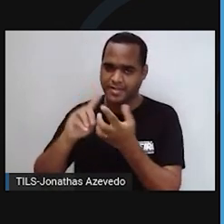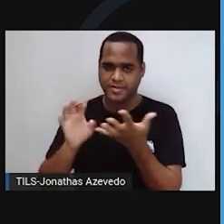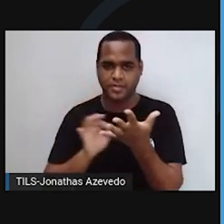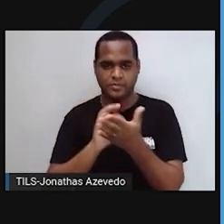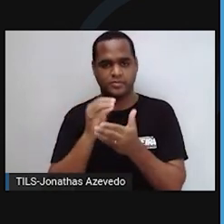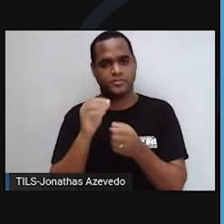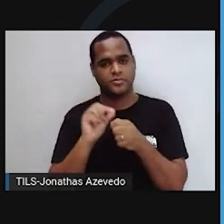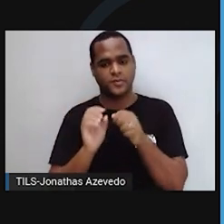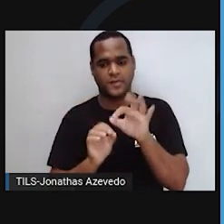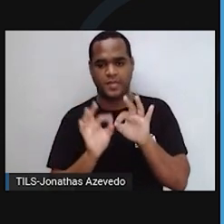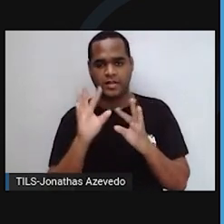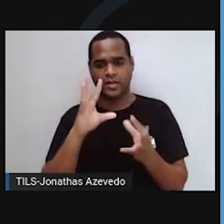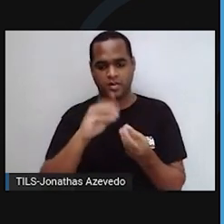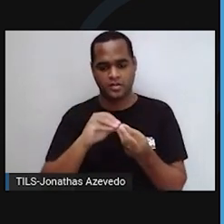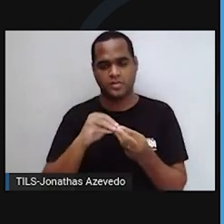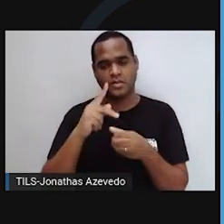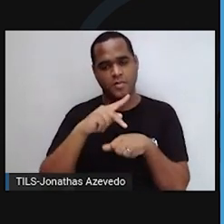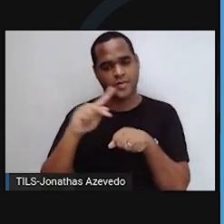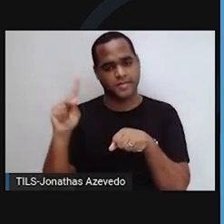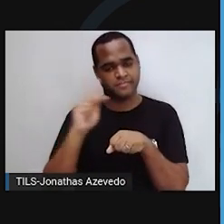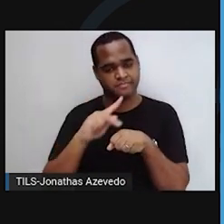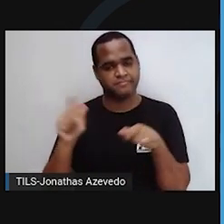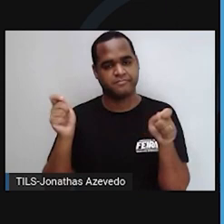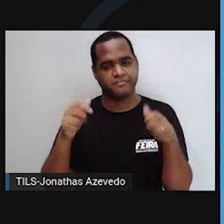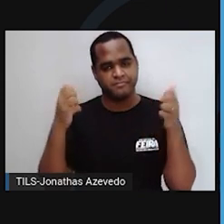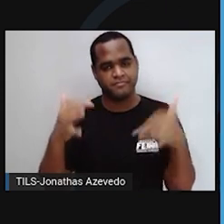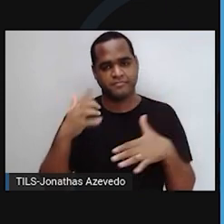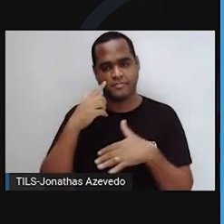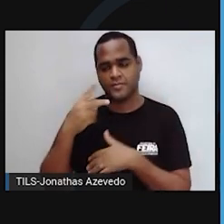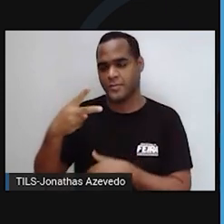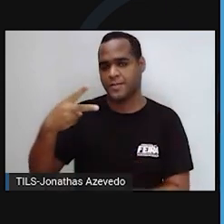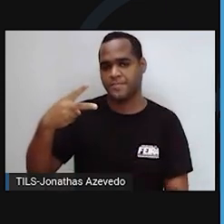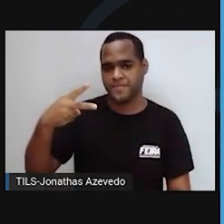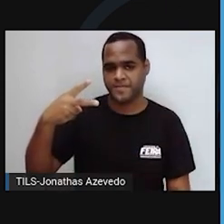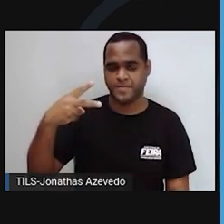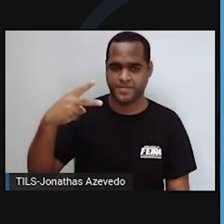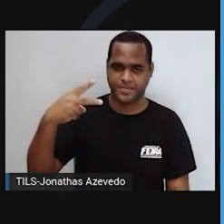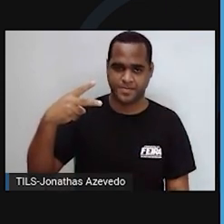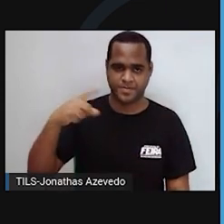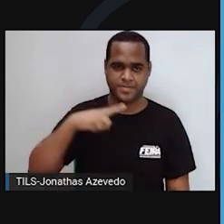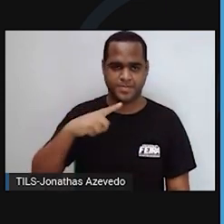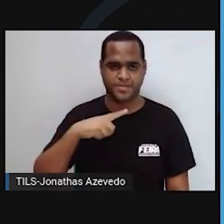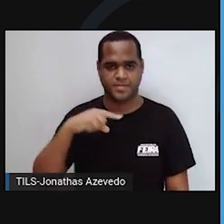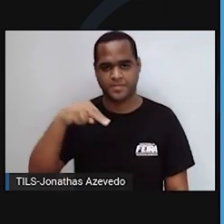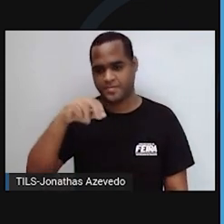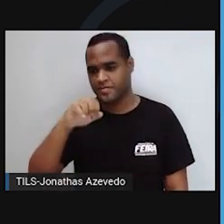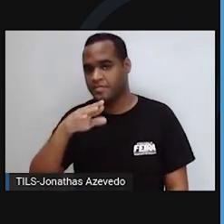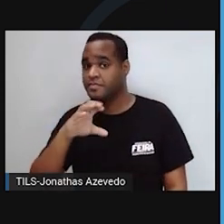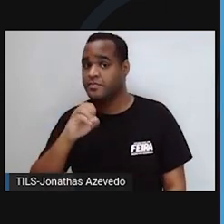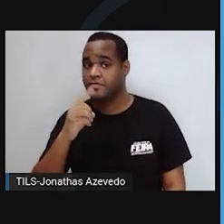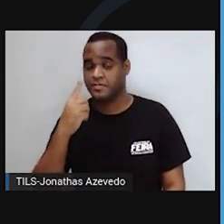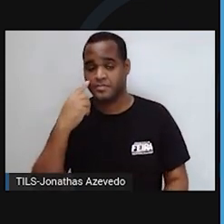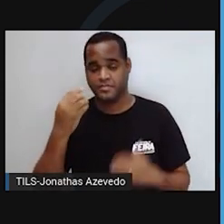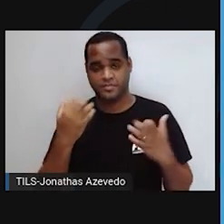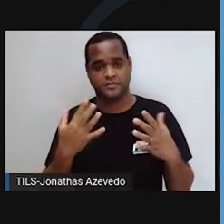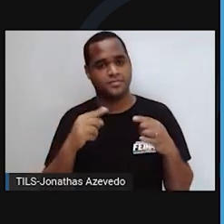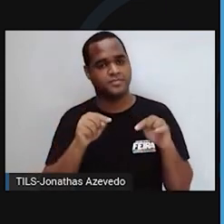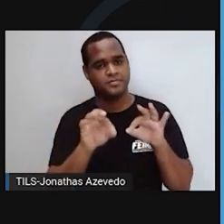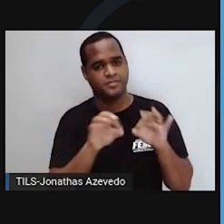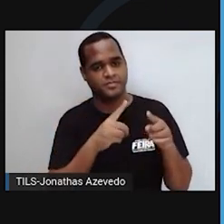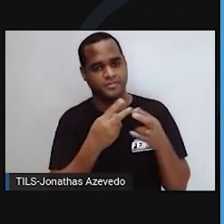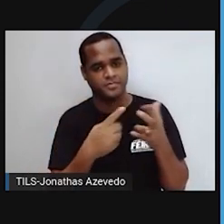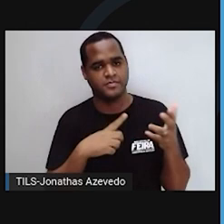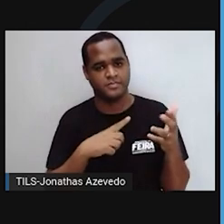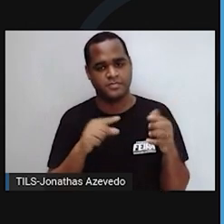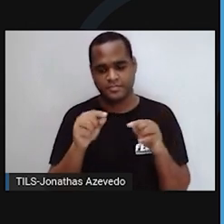através da síntese de proteínas. Núcleo. O núcleo possui duas funções básicas, regular as reações